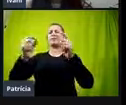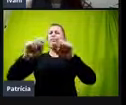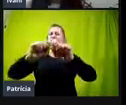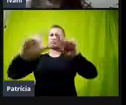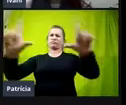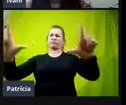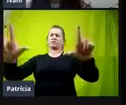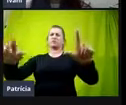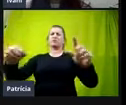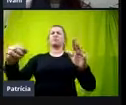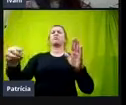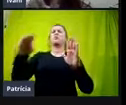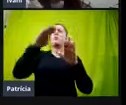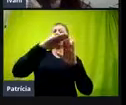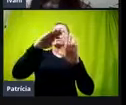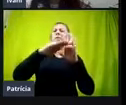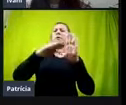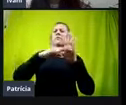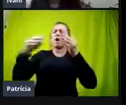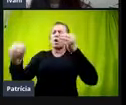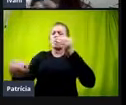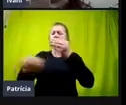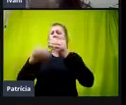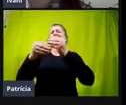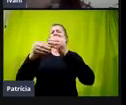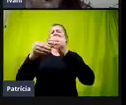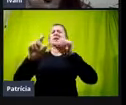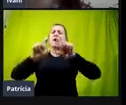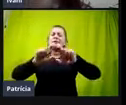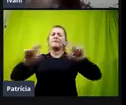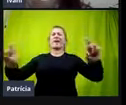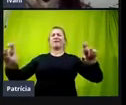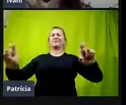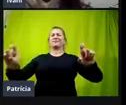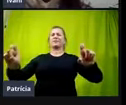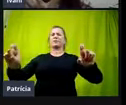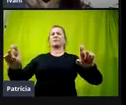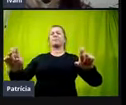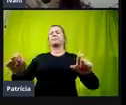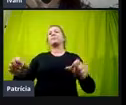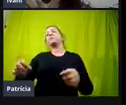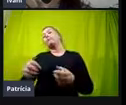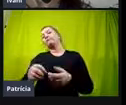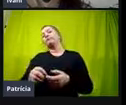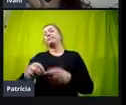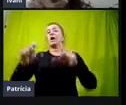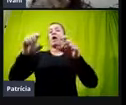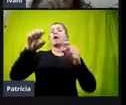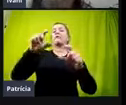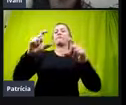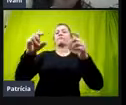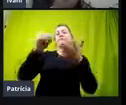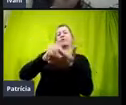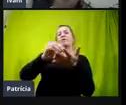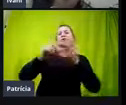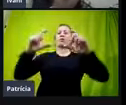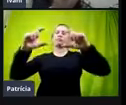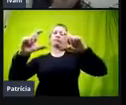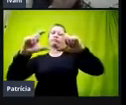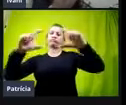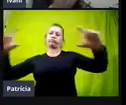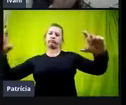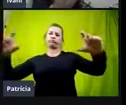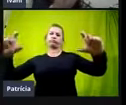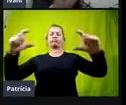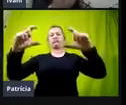questões de completar as frases, assim, tinha uma lacuna, né? E aí, o professor tinha